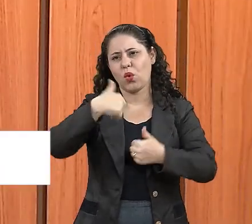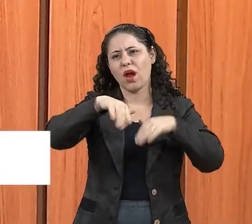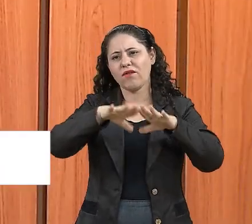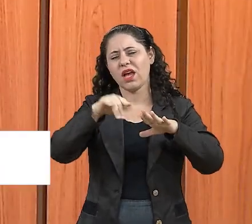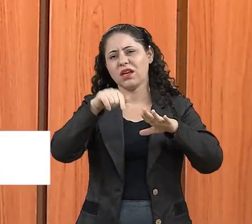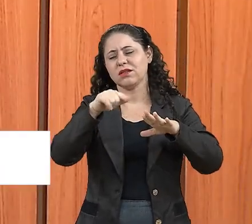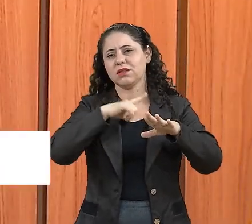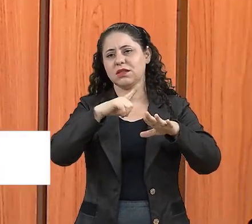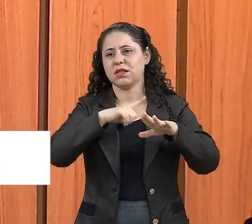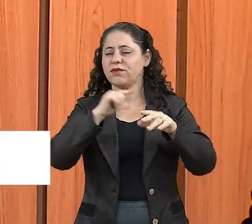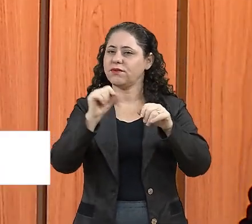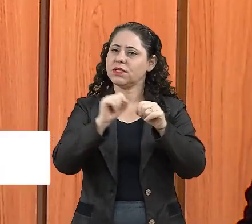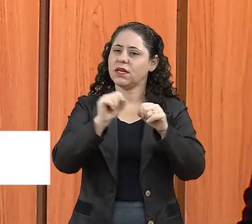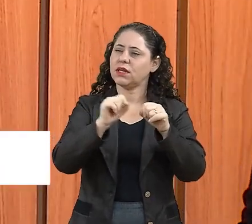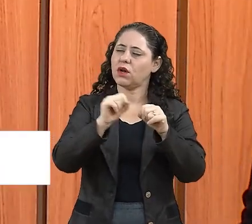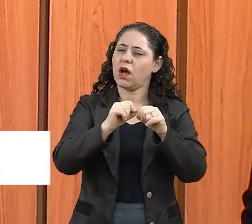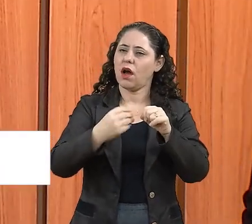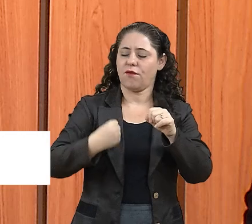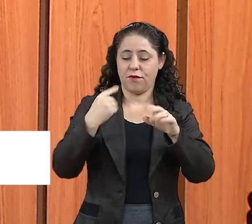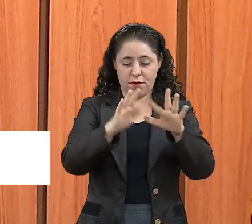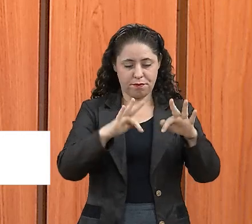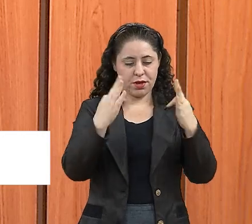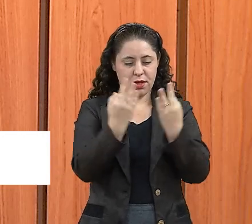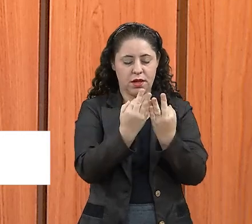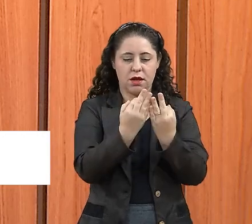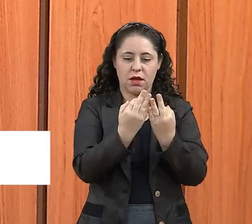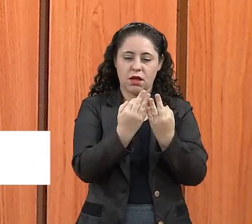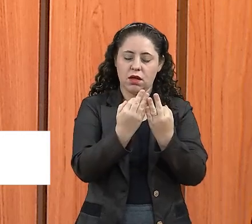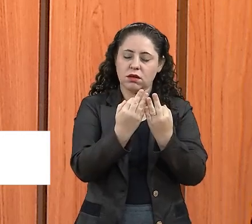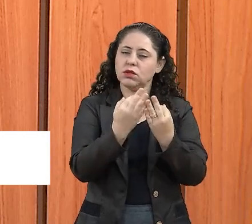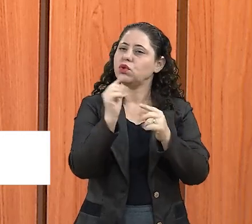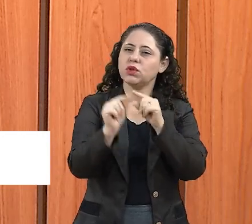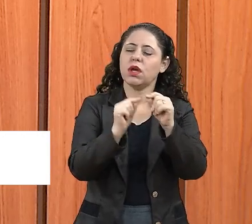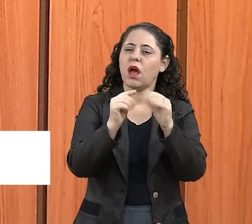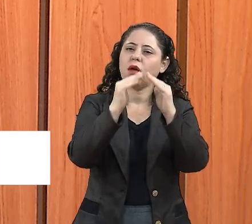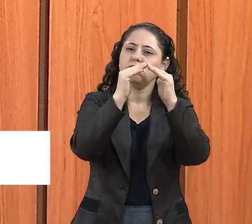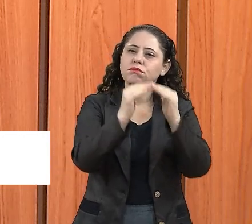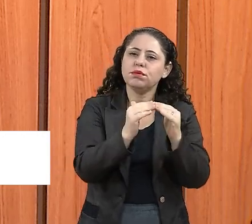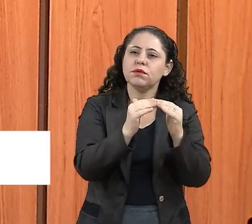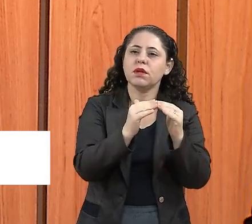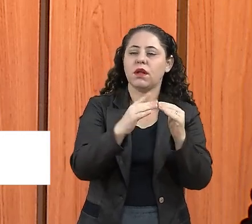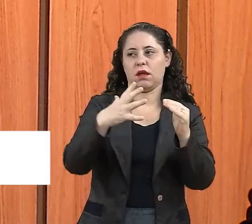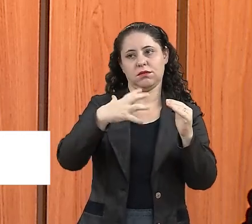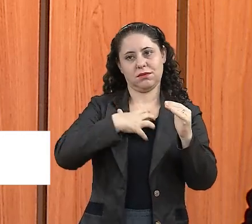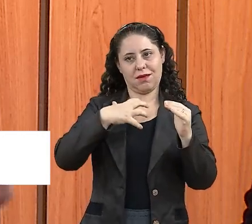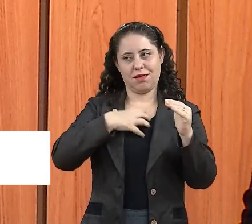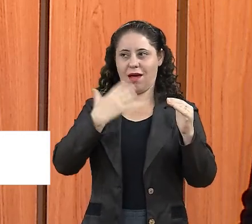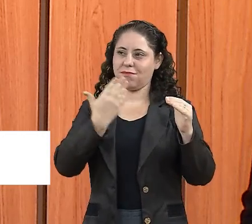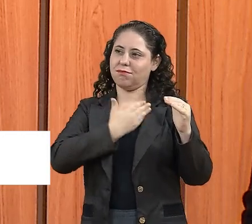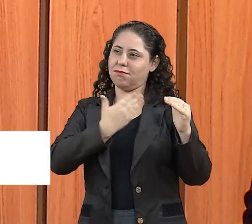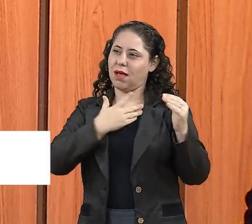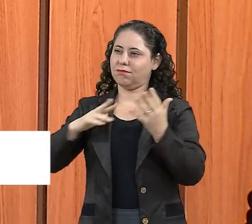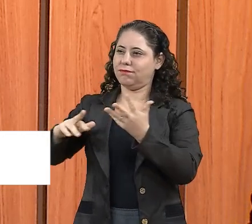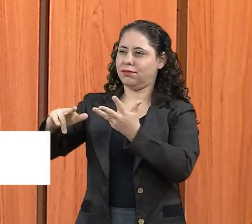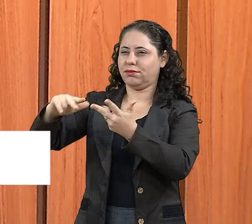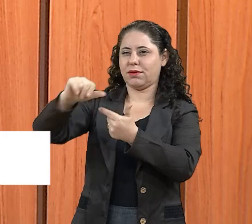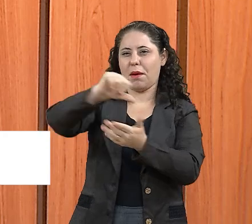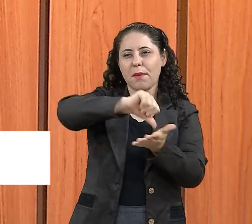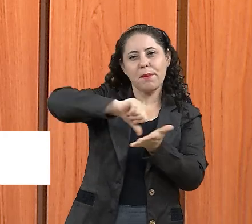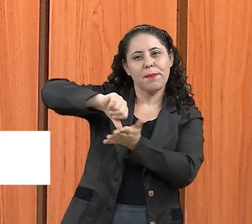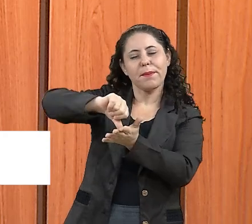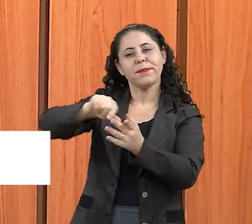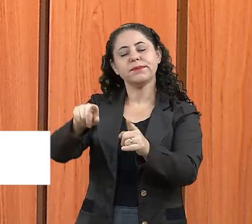fizeram o estado o lar deles. Eles se sentem aqui acolhidos, os amigos, as redes de amigos, né?